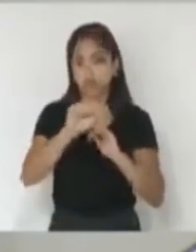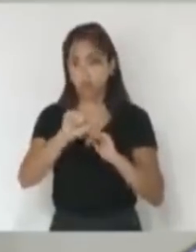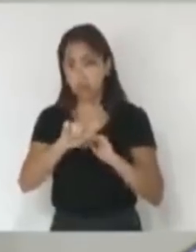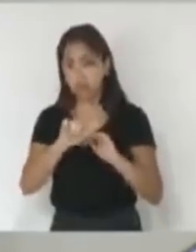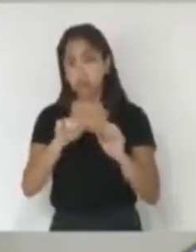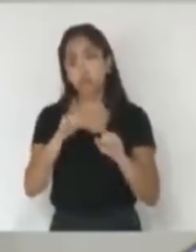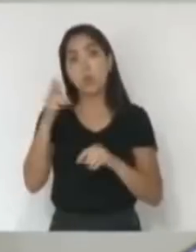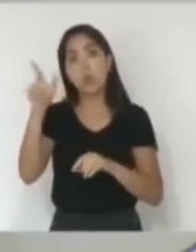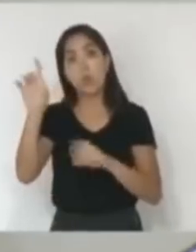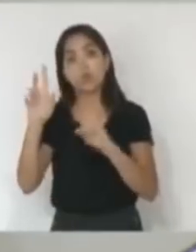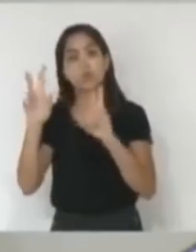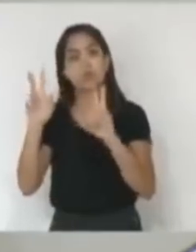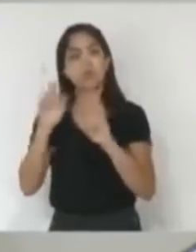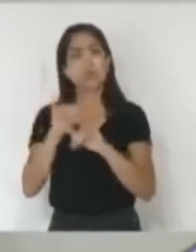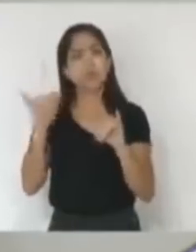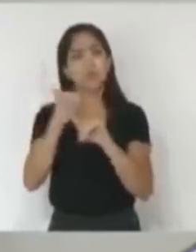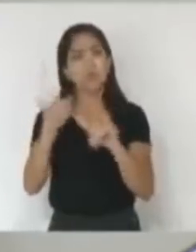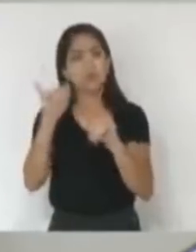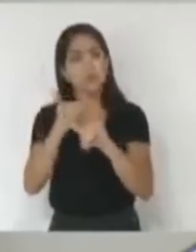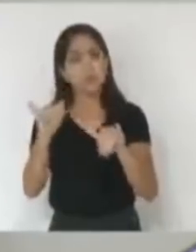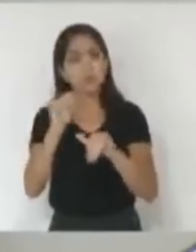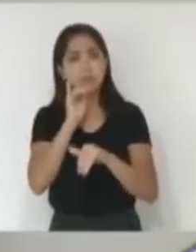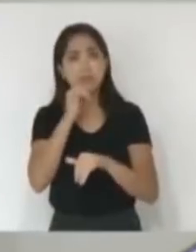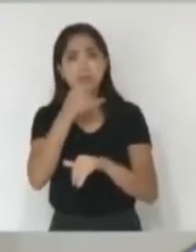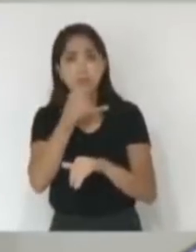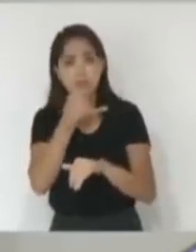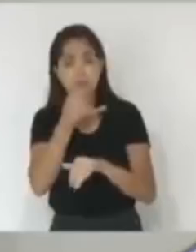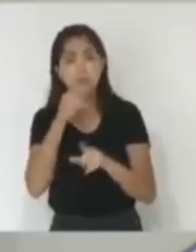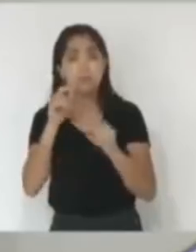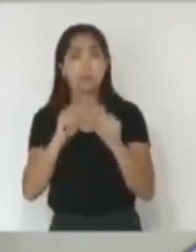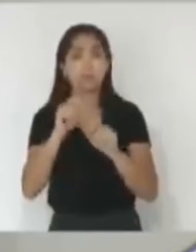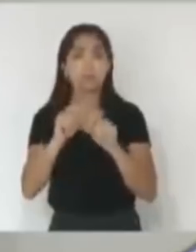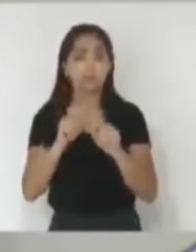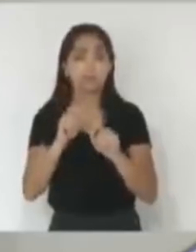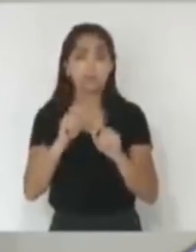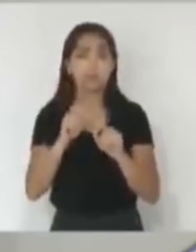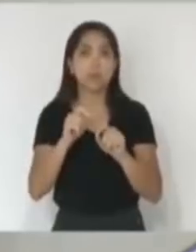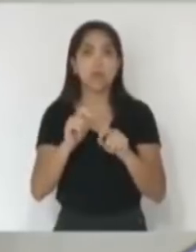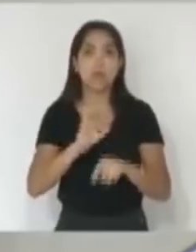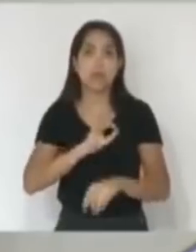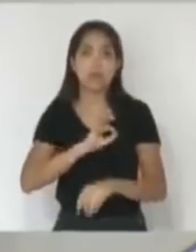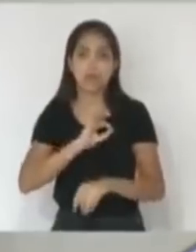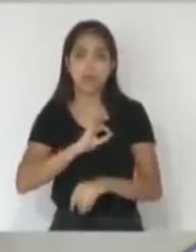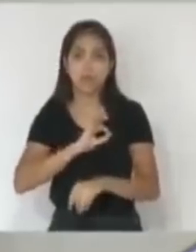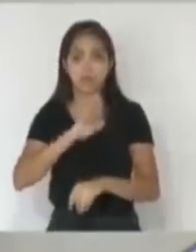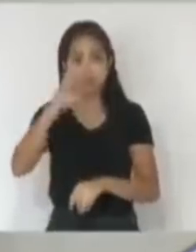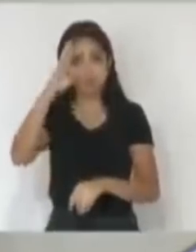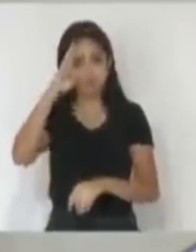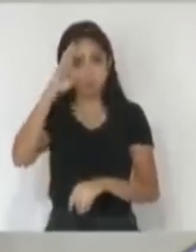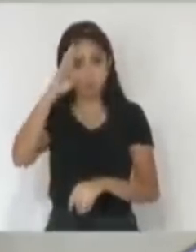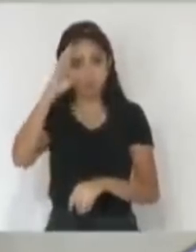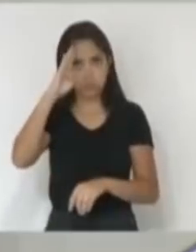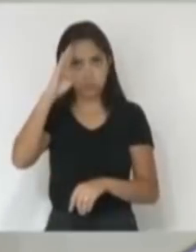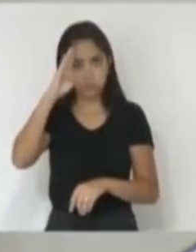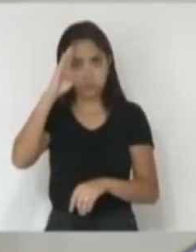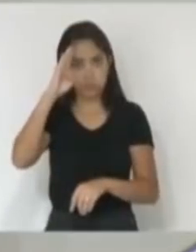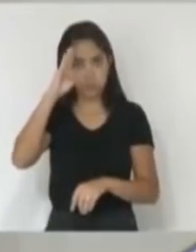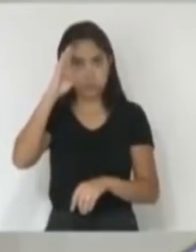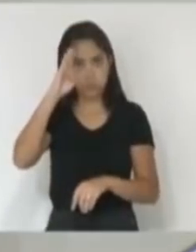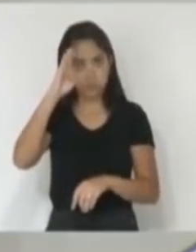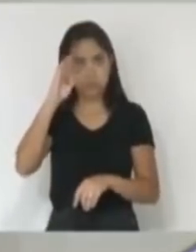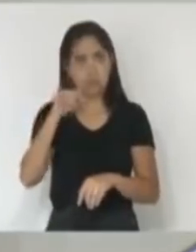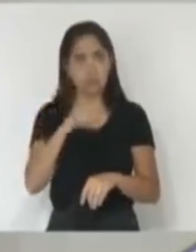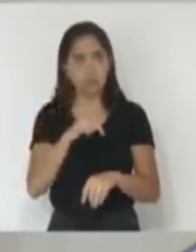notícia, que para mim é ainda mais triste, que começa da seguinte maneira, policial militar está entre os ofensores da